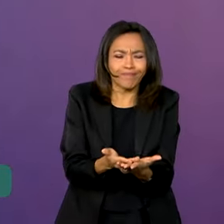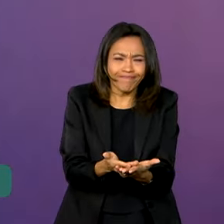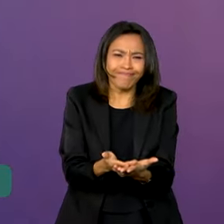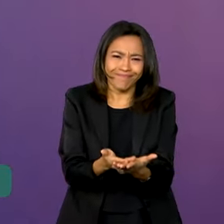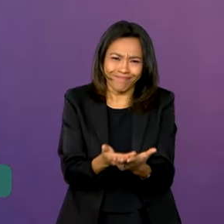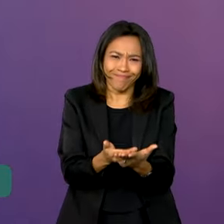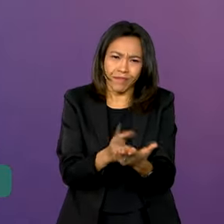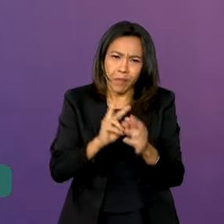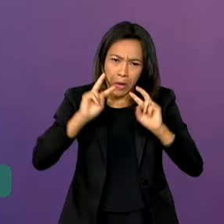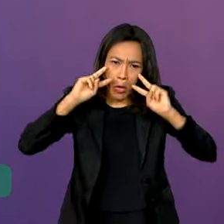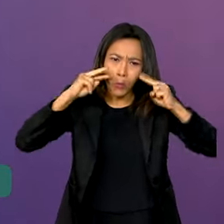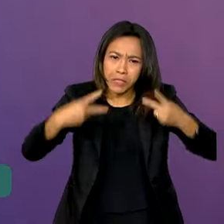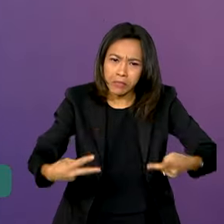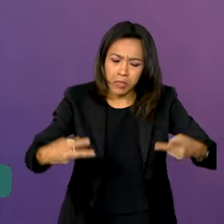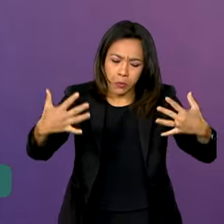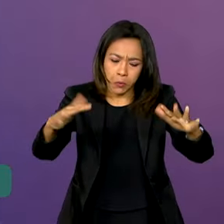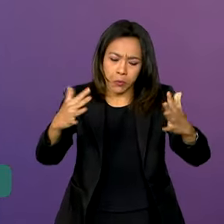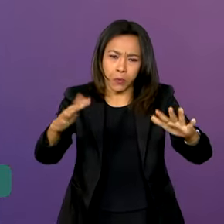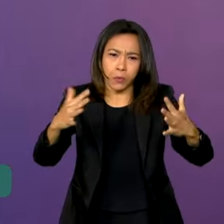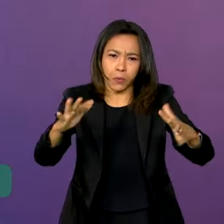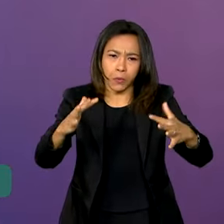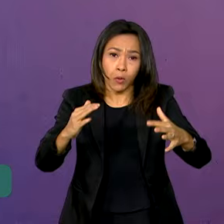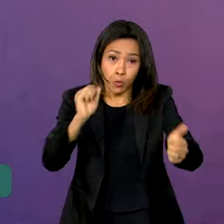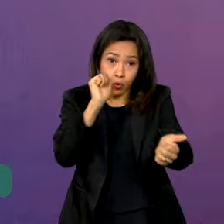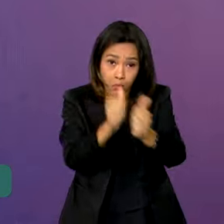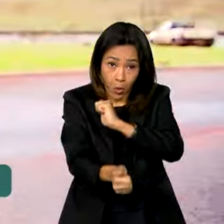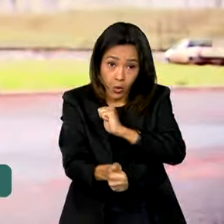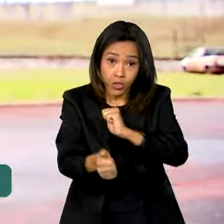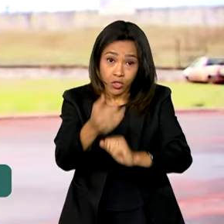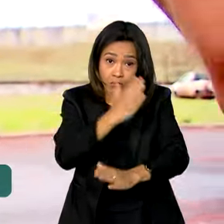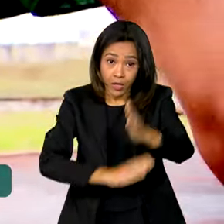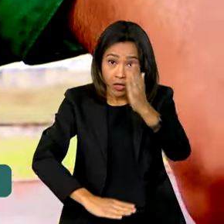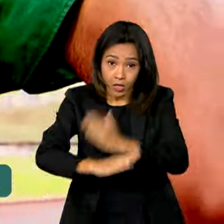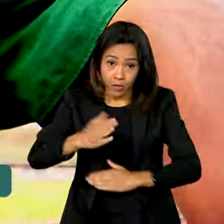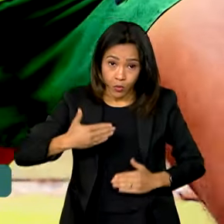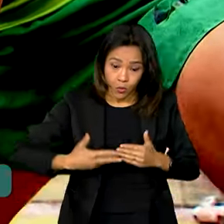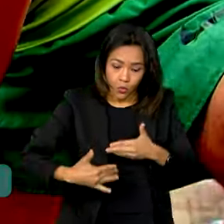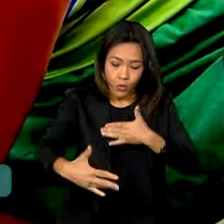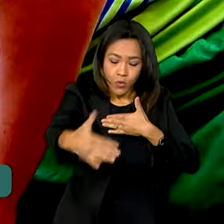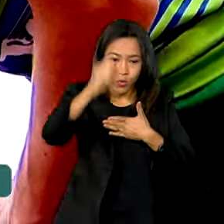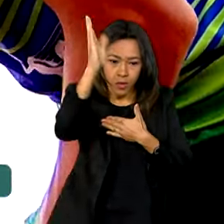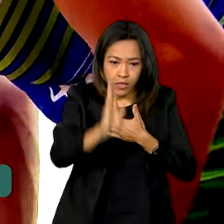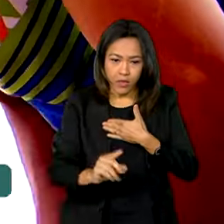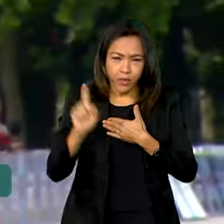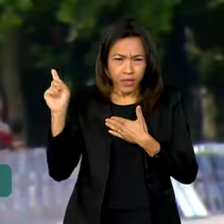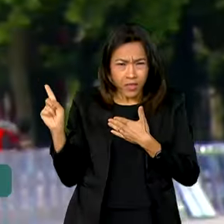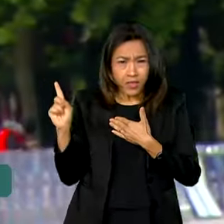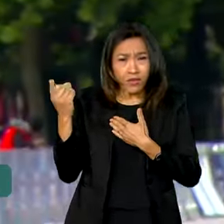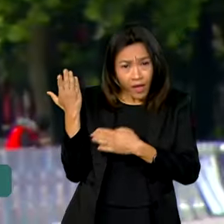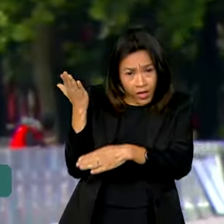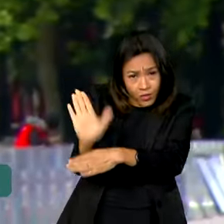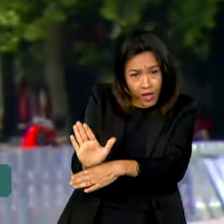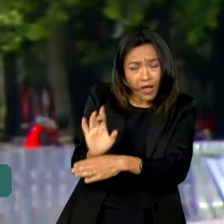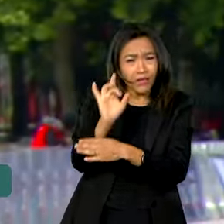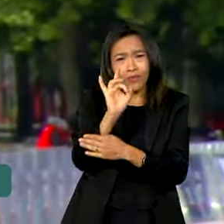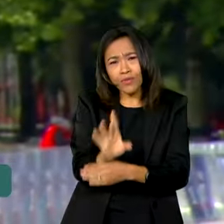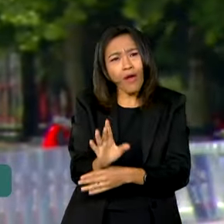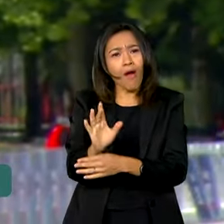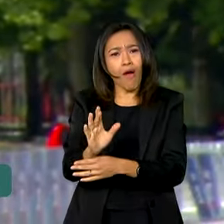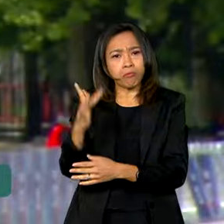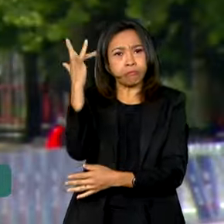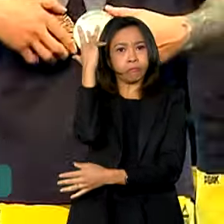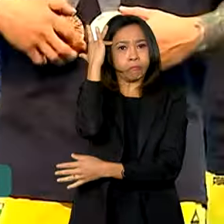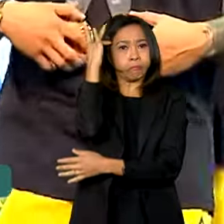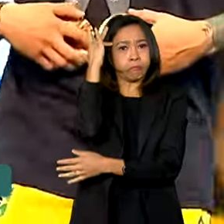reconhecimento também, a evolução do esporte olímpico do Brasil. Essa colaboração vai beneficiar não apenas atletas de